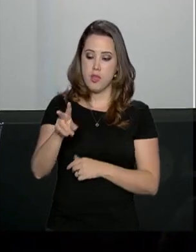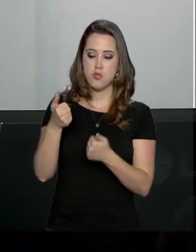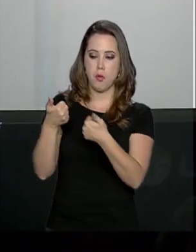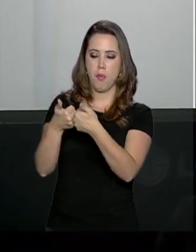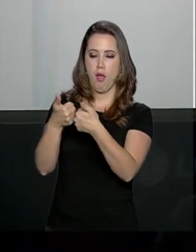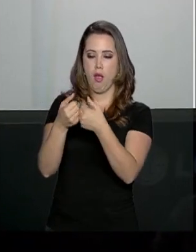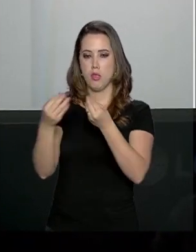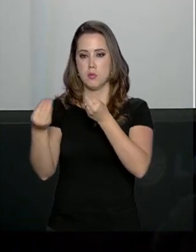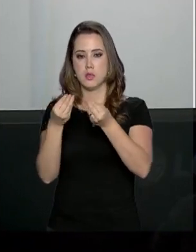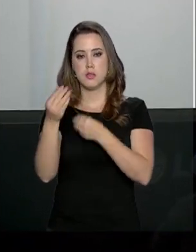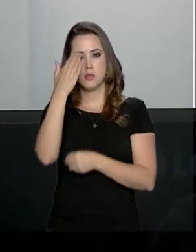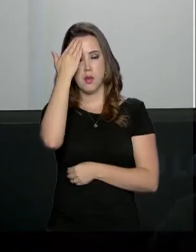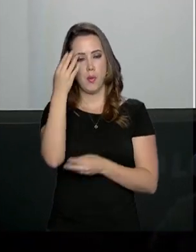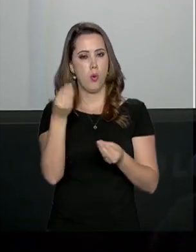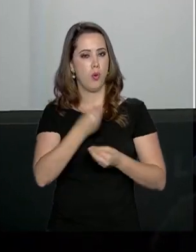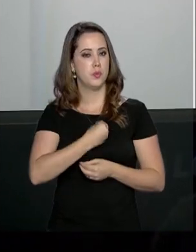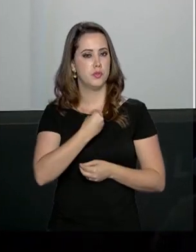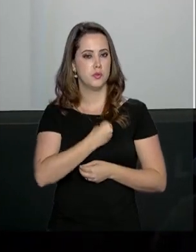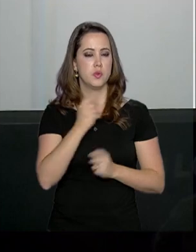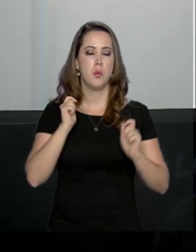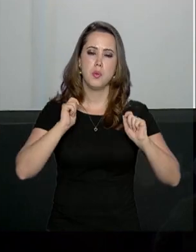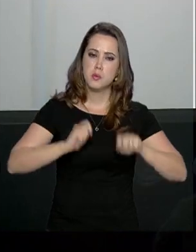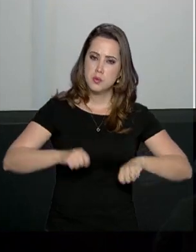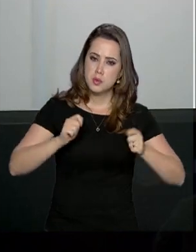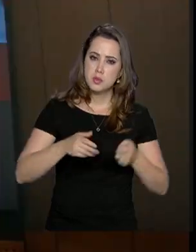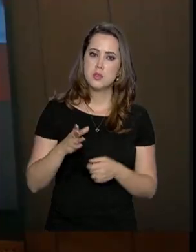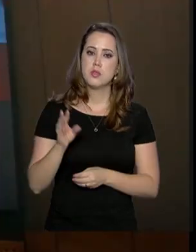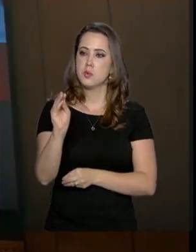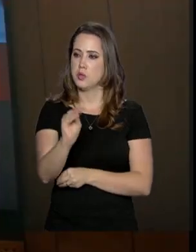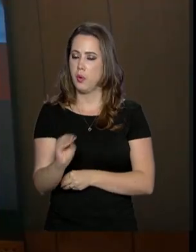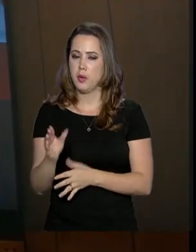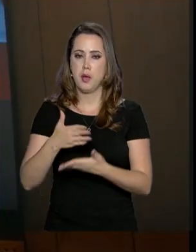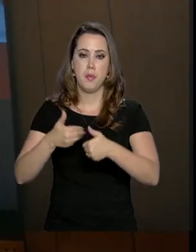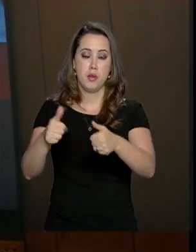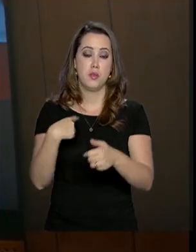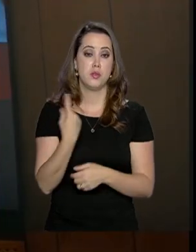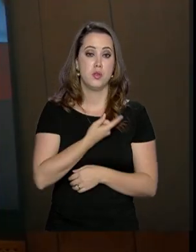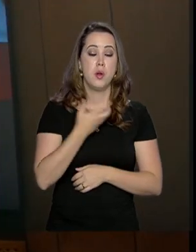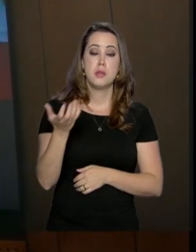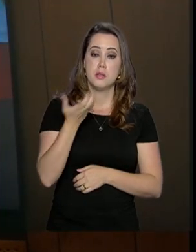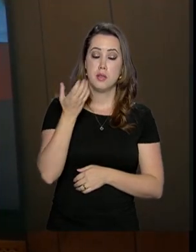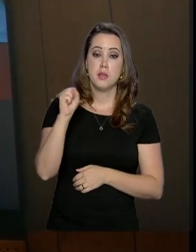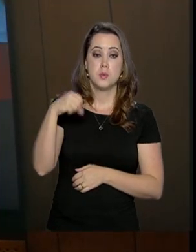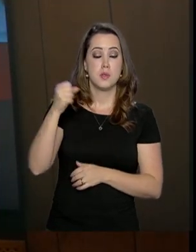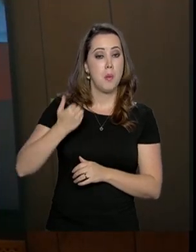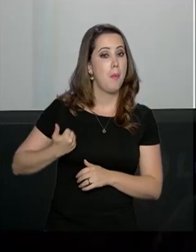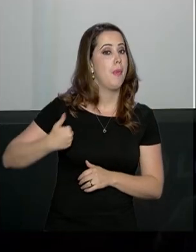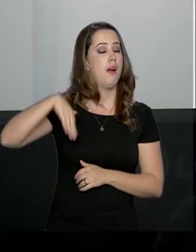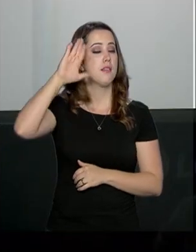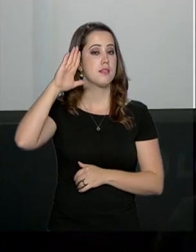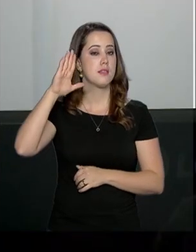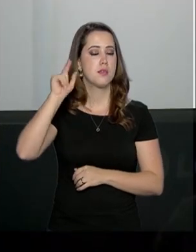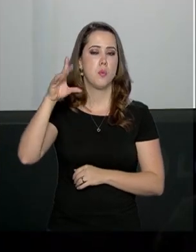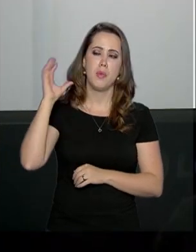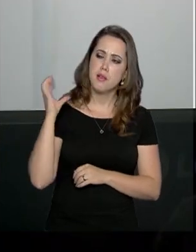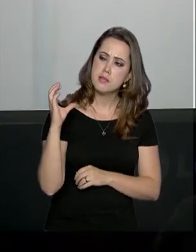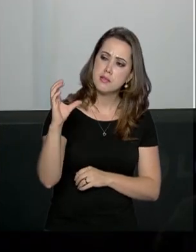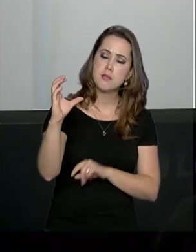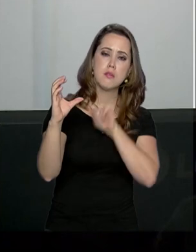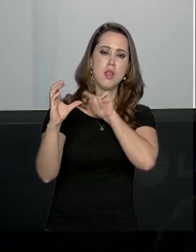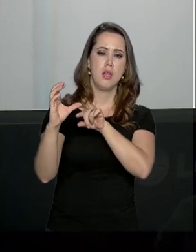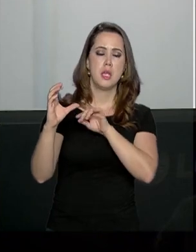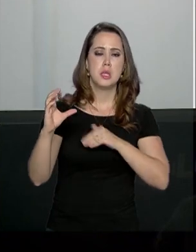para saber como o pessoal vive, para que nós possamos até valorizá-los. Nós pretendemos fazer o máximo pela ciência,